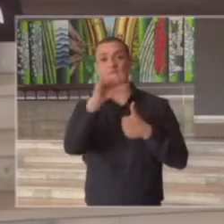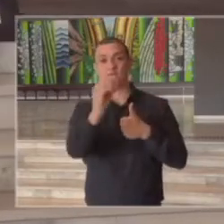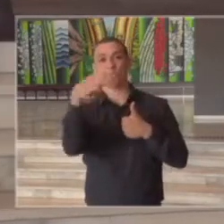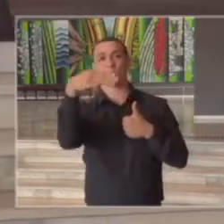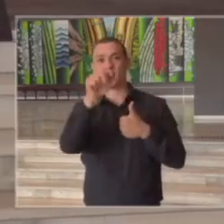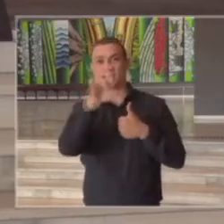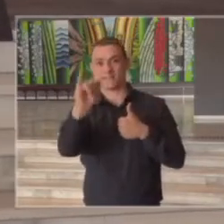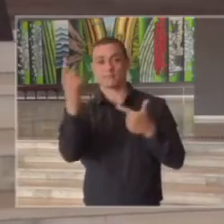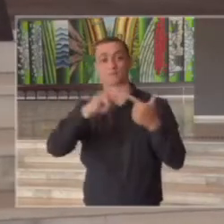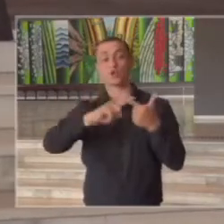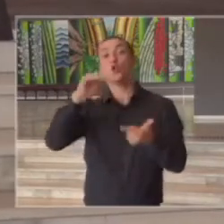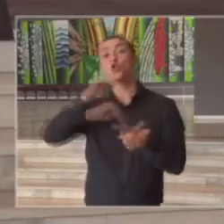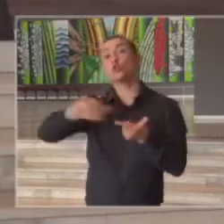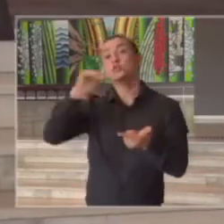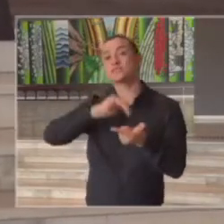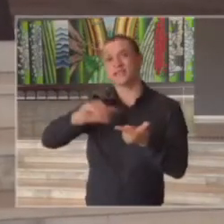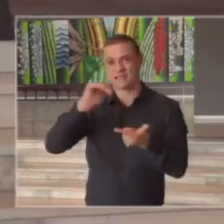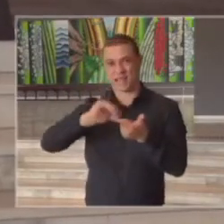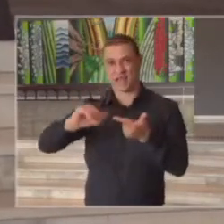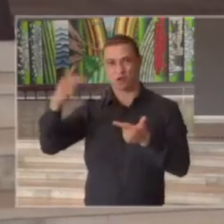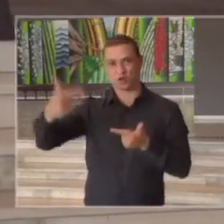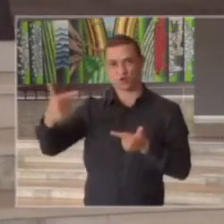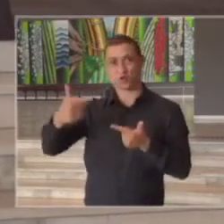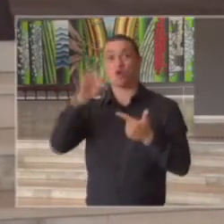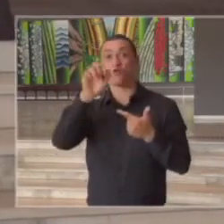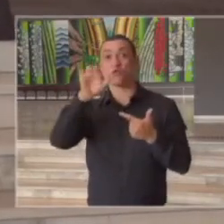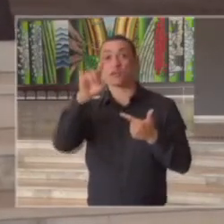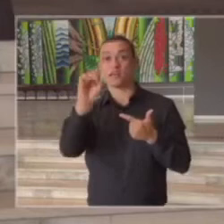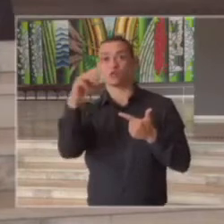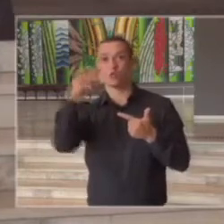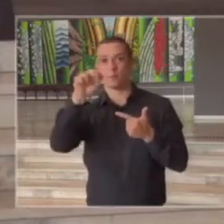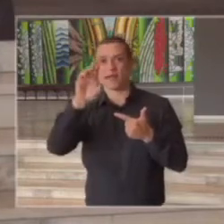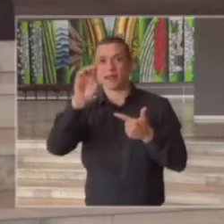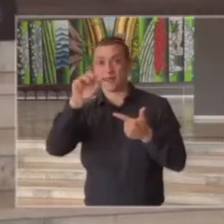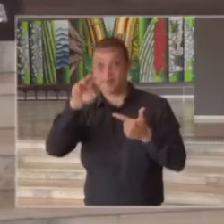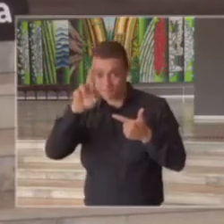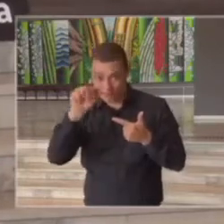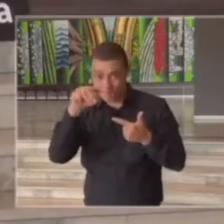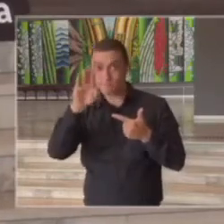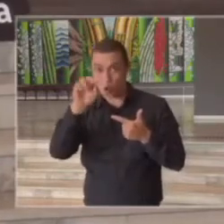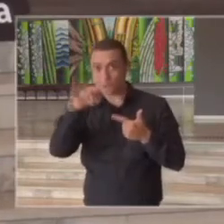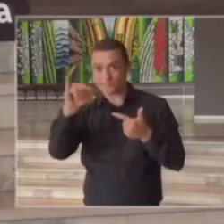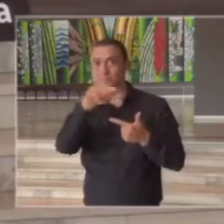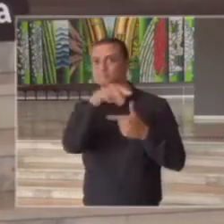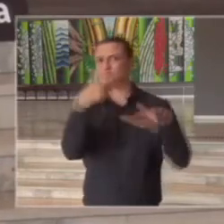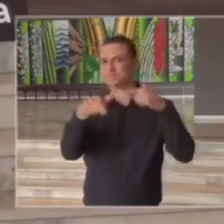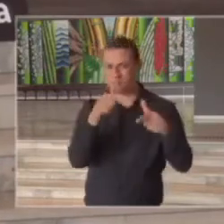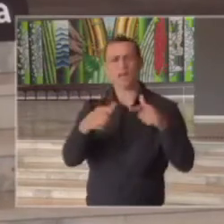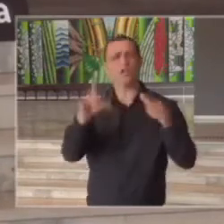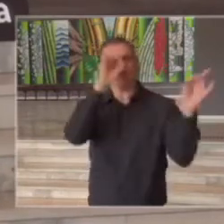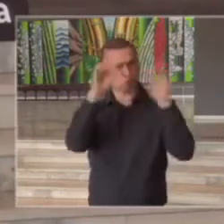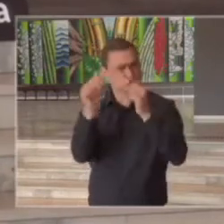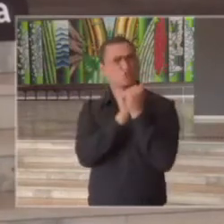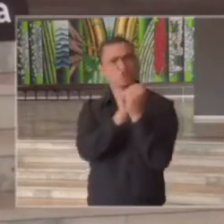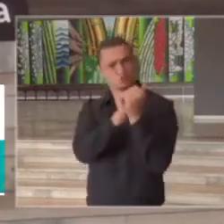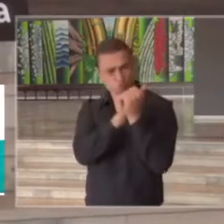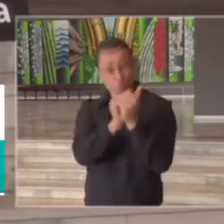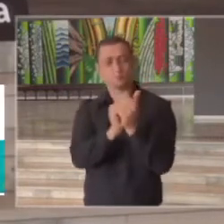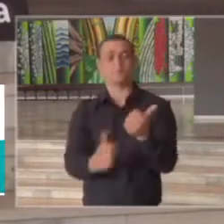do seu secretário executivo Fernando Marangoni que tem trabalhado diariamente conosco